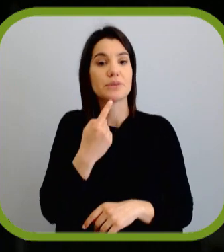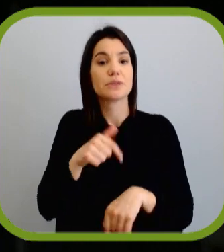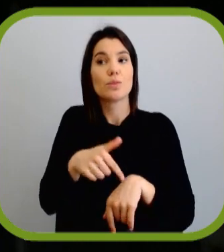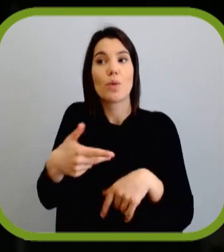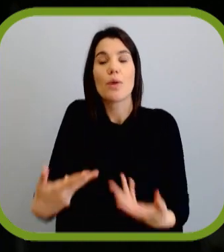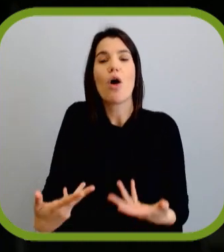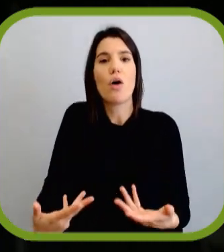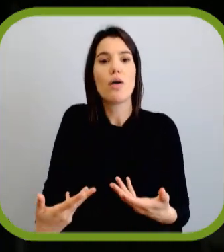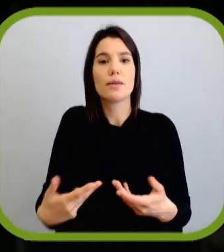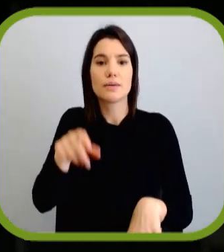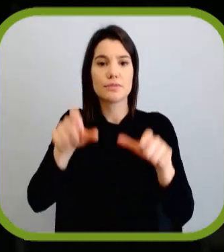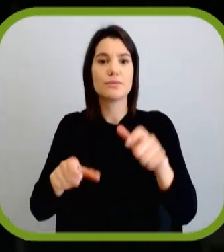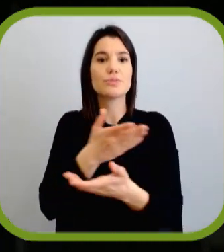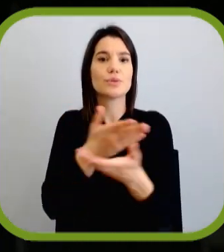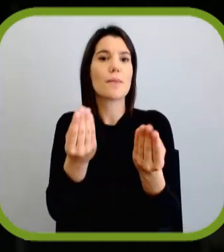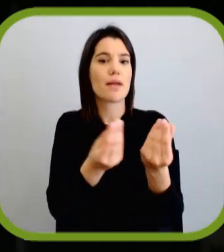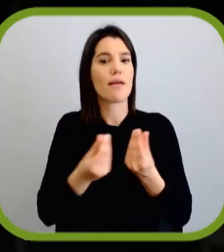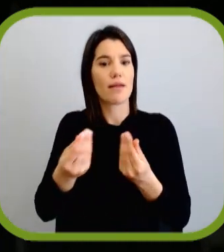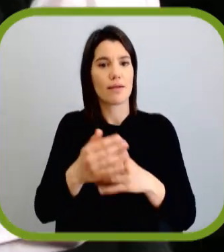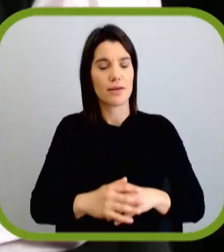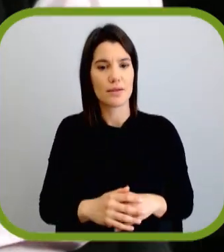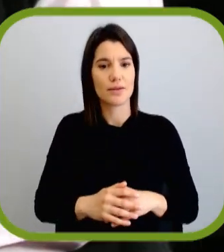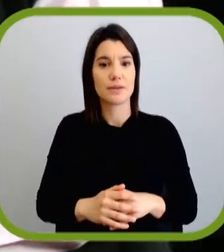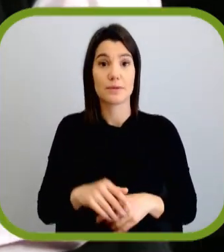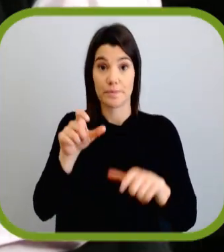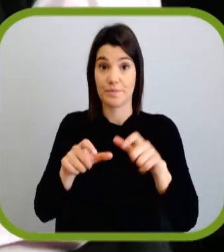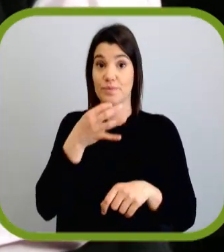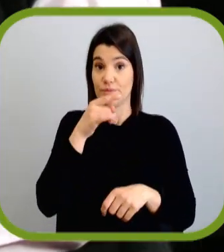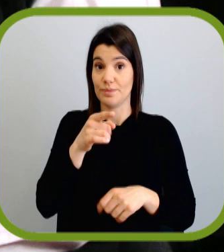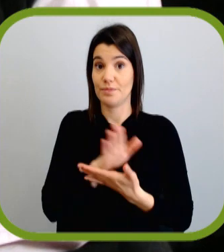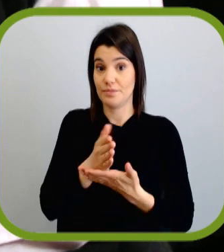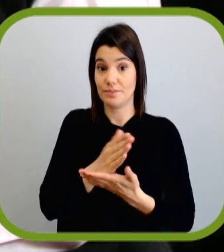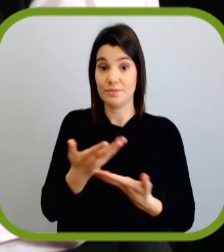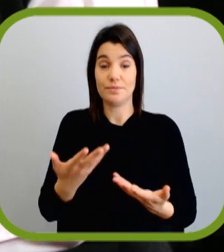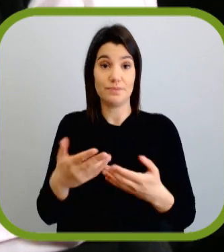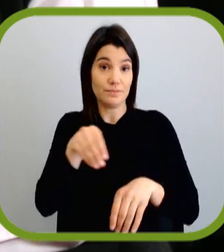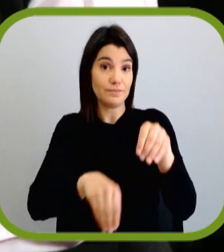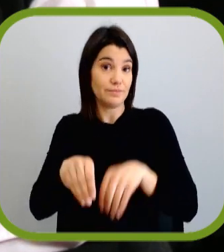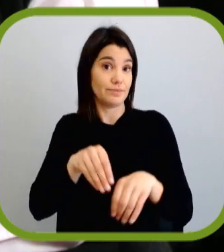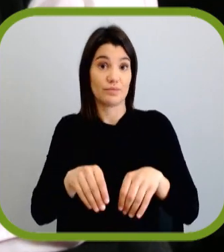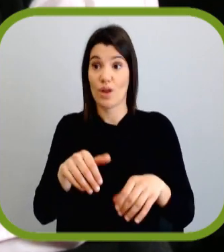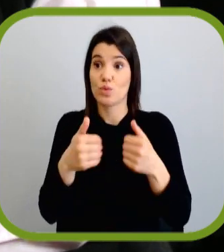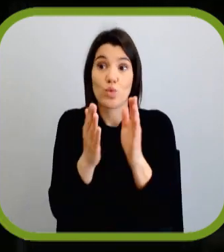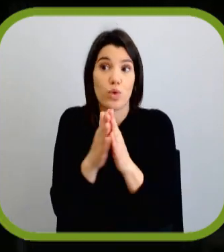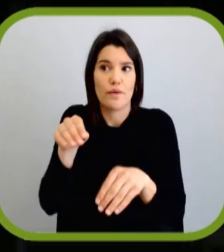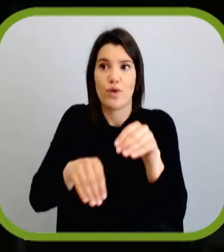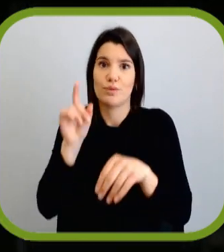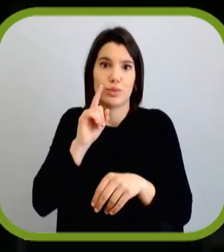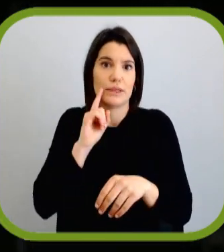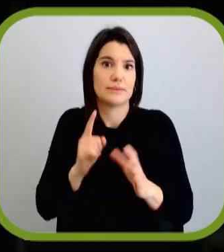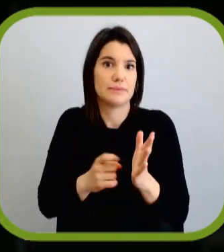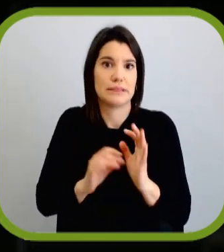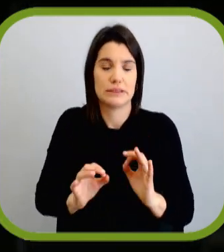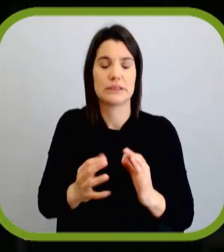tentar perceber qual é, naquele momento, o estado dos eleitores. Falava ainda agora dos indecisos. Em tempo de eleições, todos os votos contam, isso já